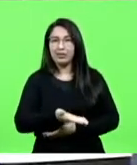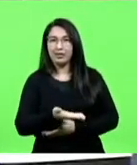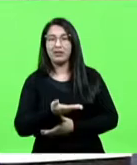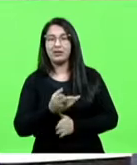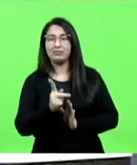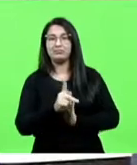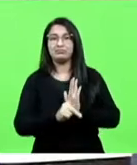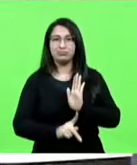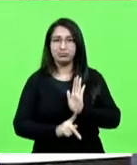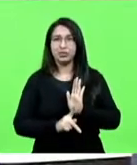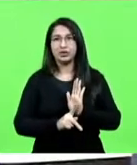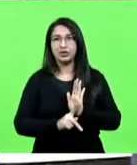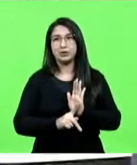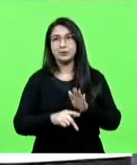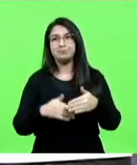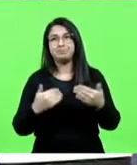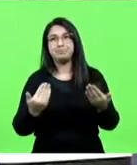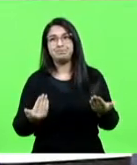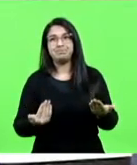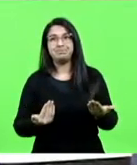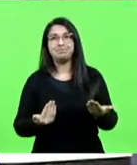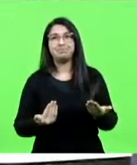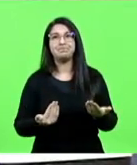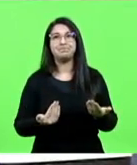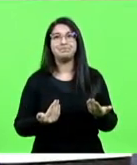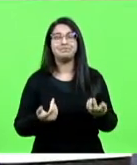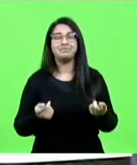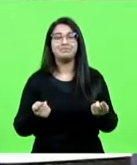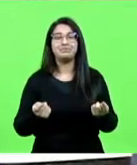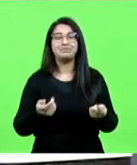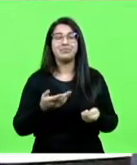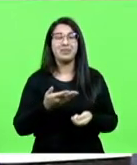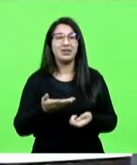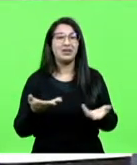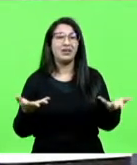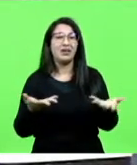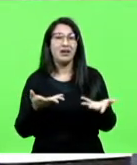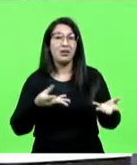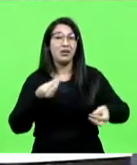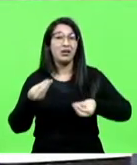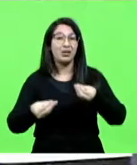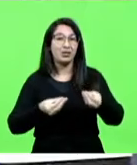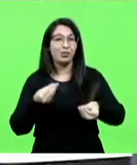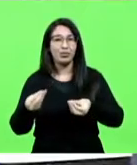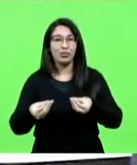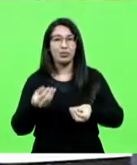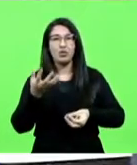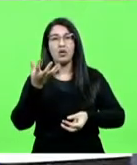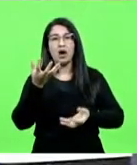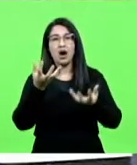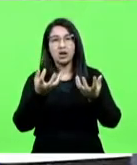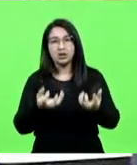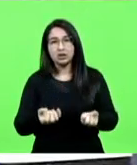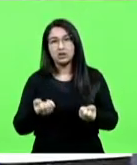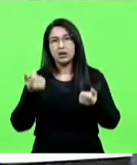projeto, e dando, inclusive, possibilidade, justamente, de se adotar outros